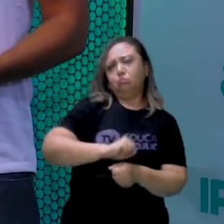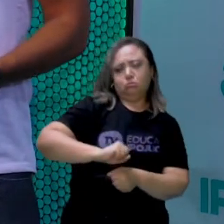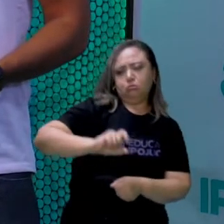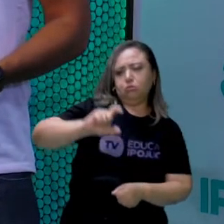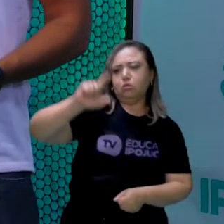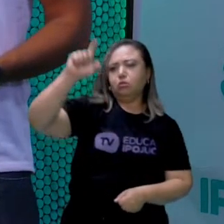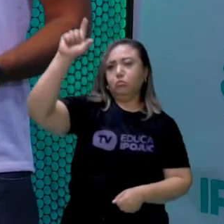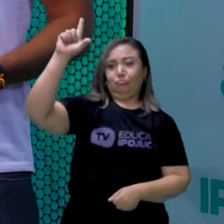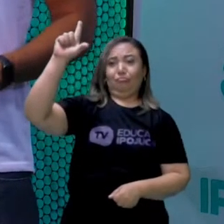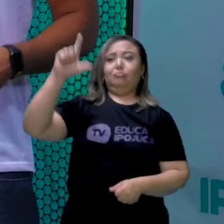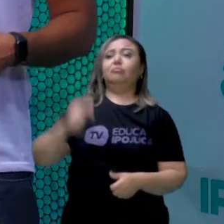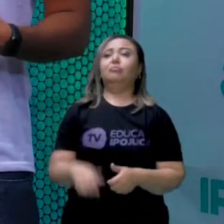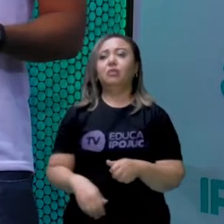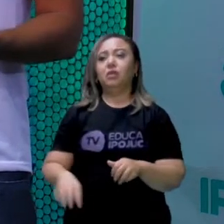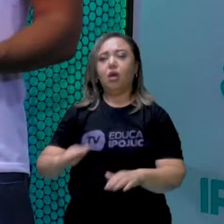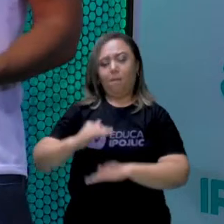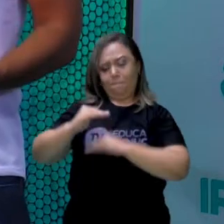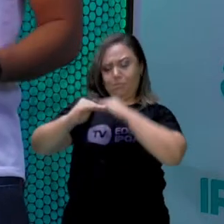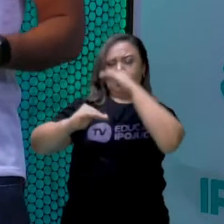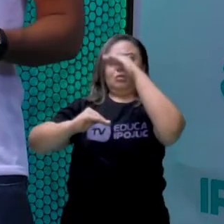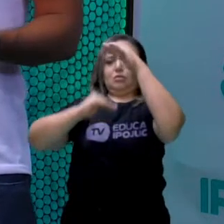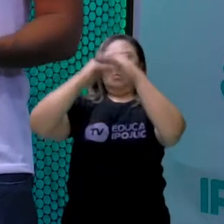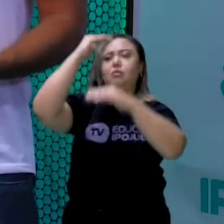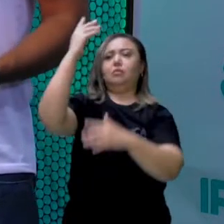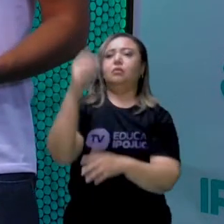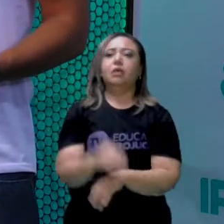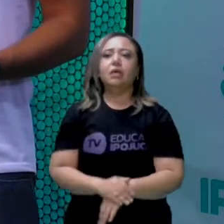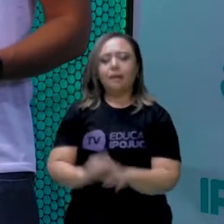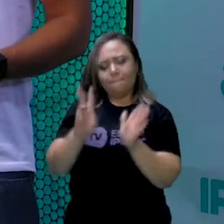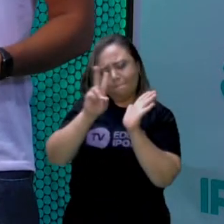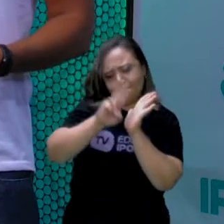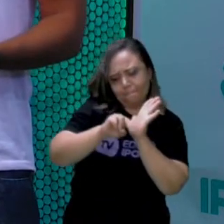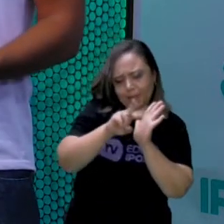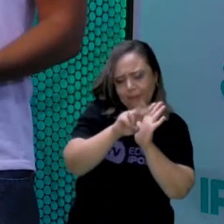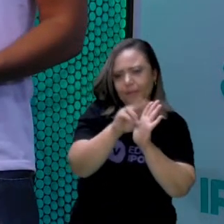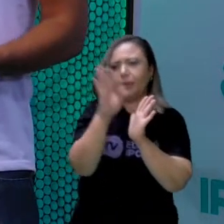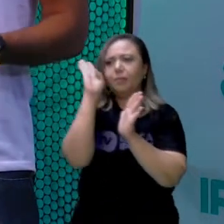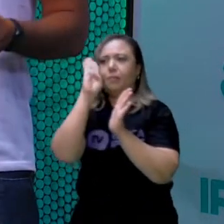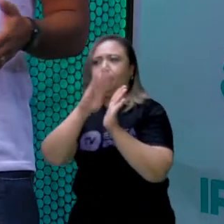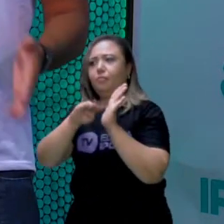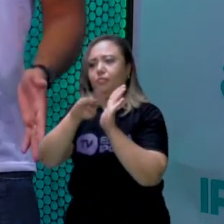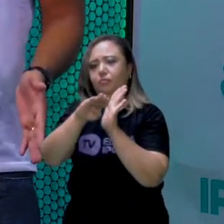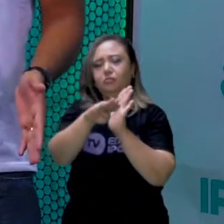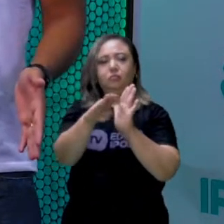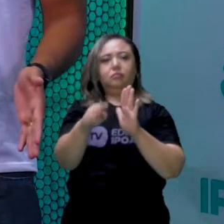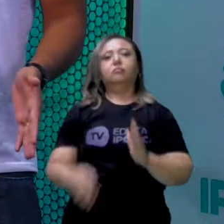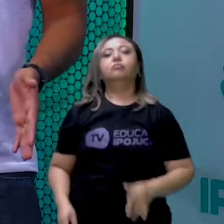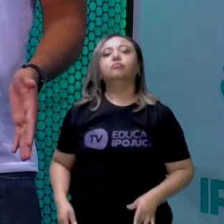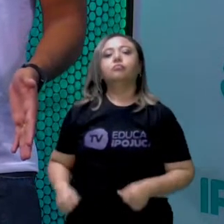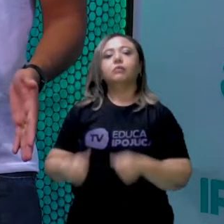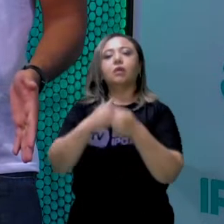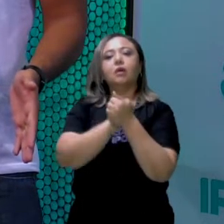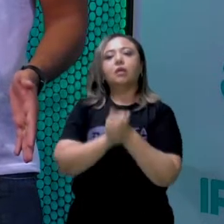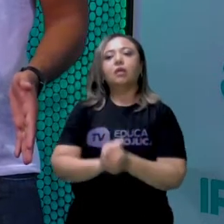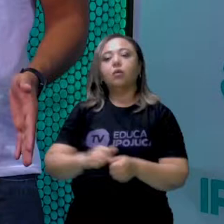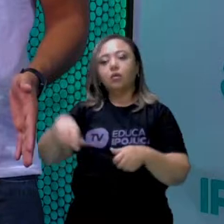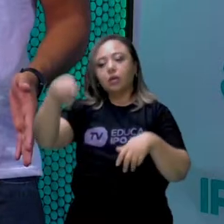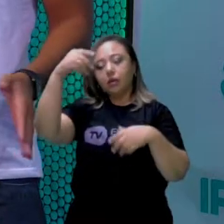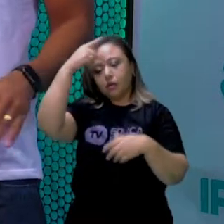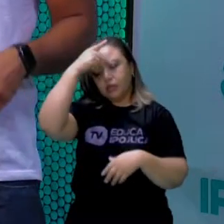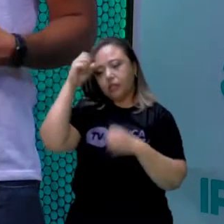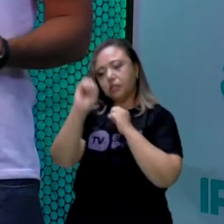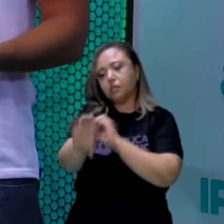naquele período, o número de infecções, de bactérias. E não só ter uma qualidade melhor para a